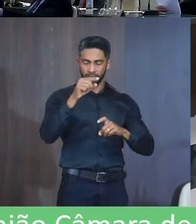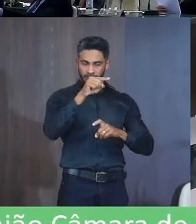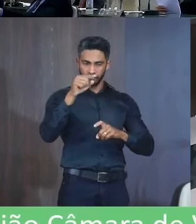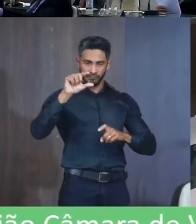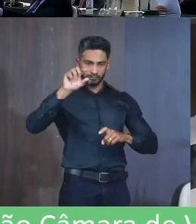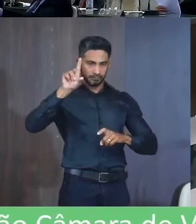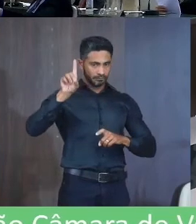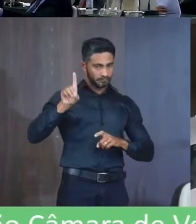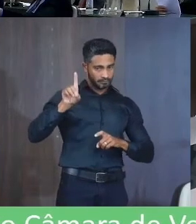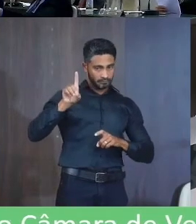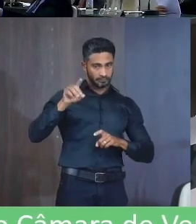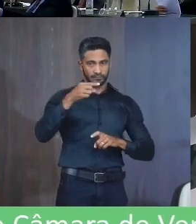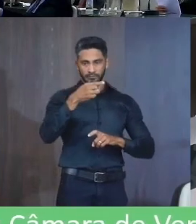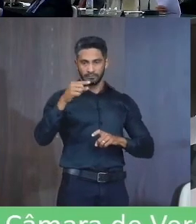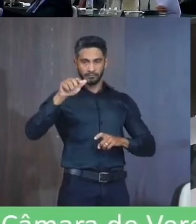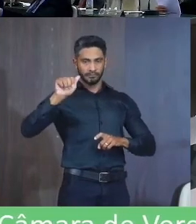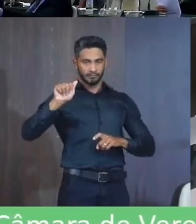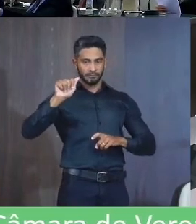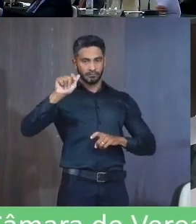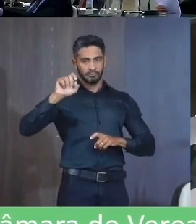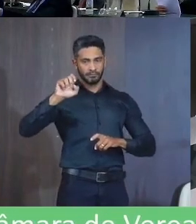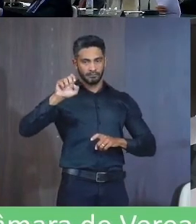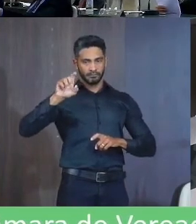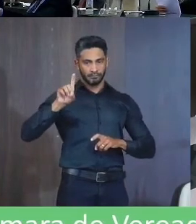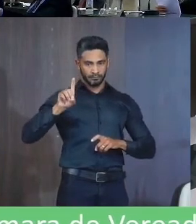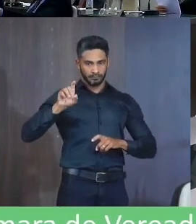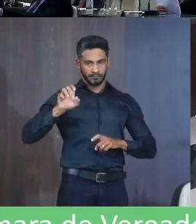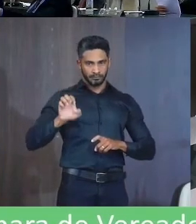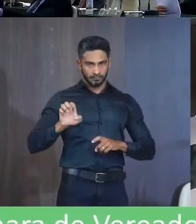B E inciso Quarto A linha A B E E